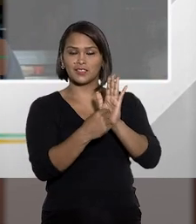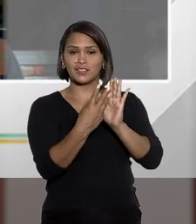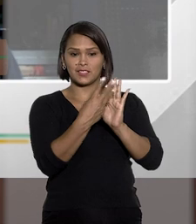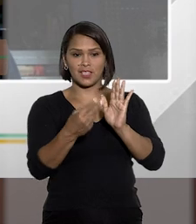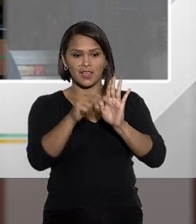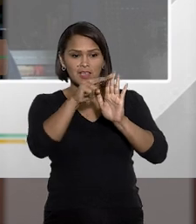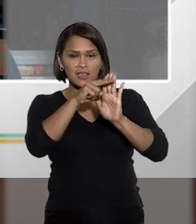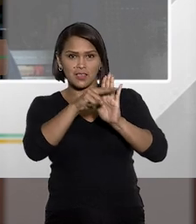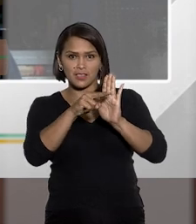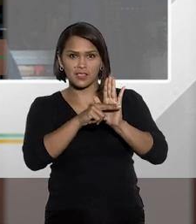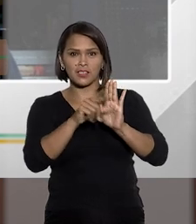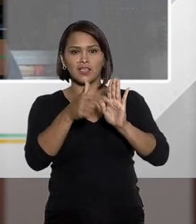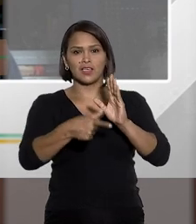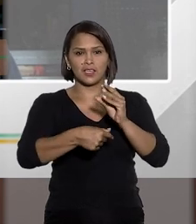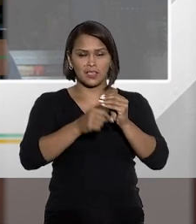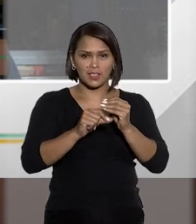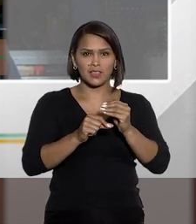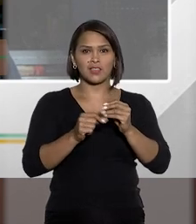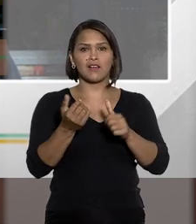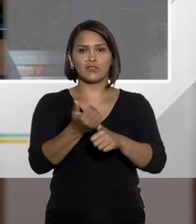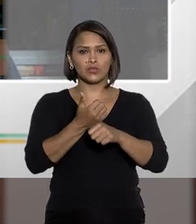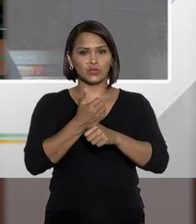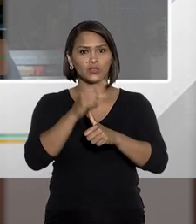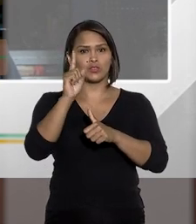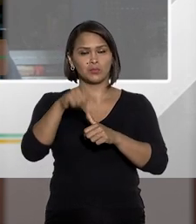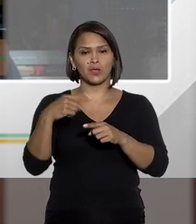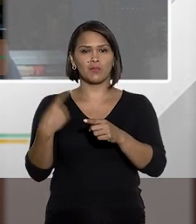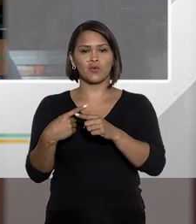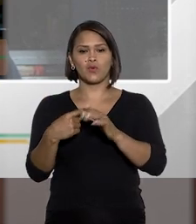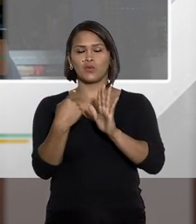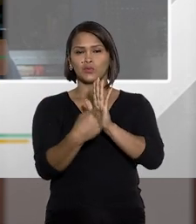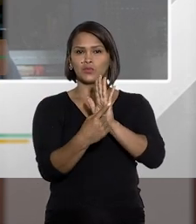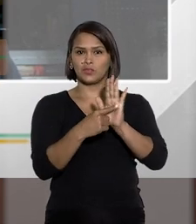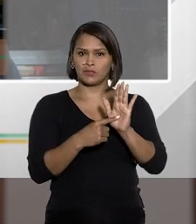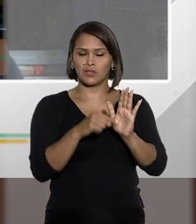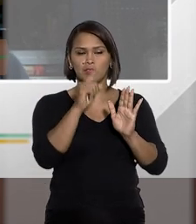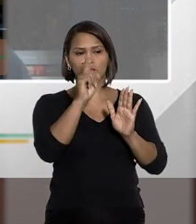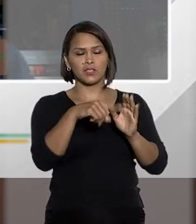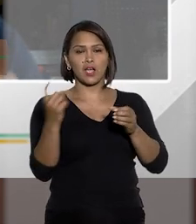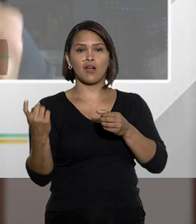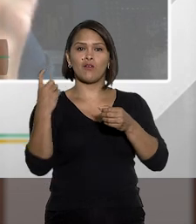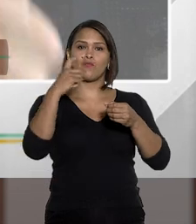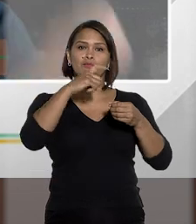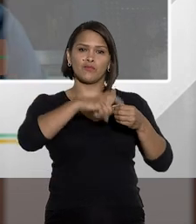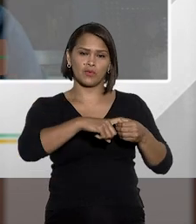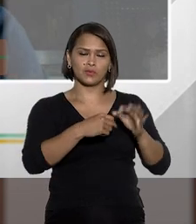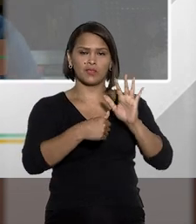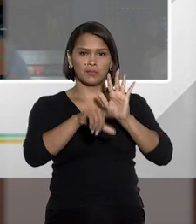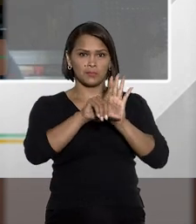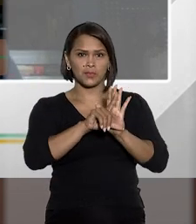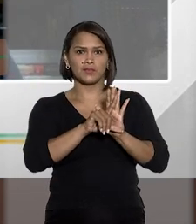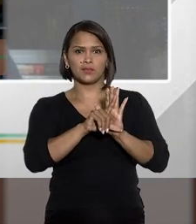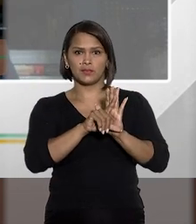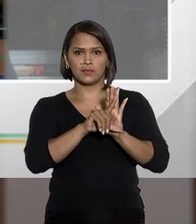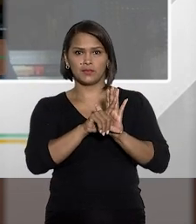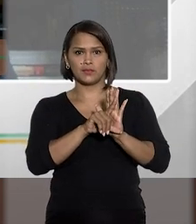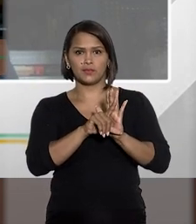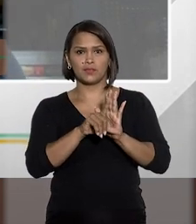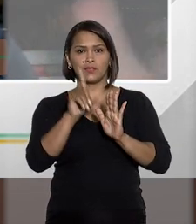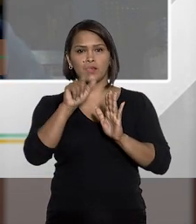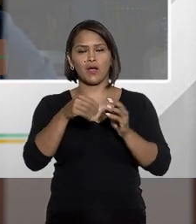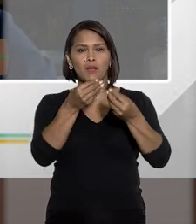Estas três normas que estavam com a eficácia suspensa por conta dos vetos, ao voltarem para a lei,